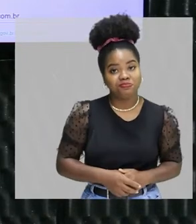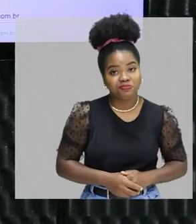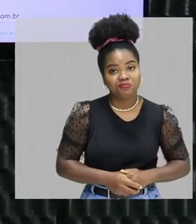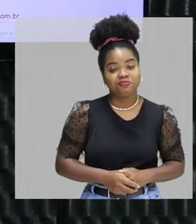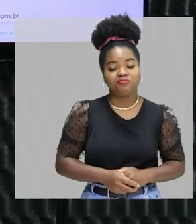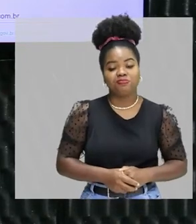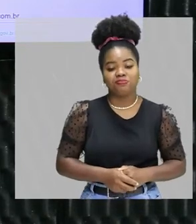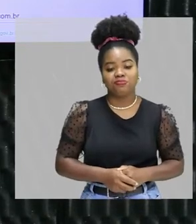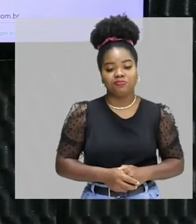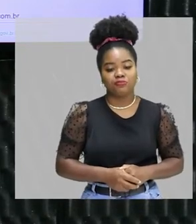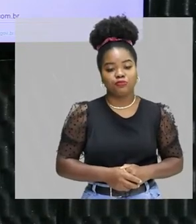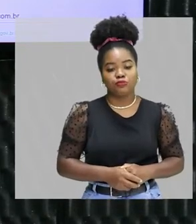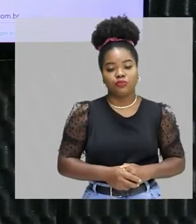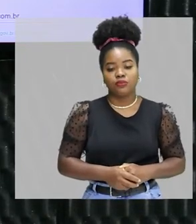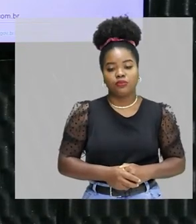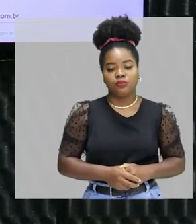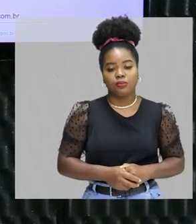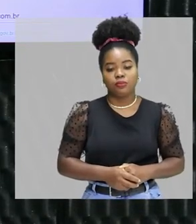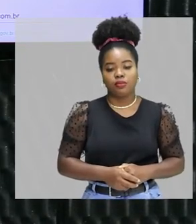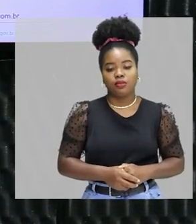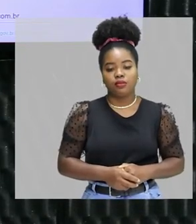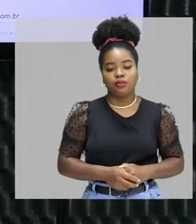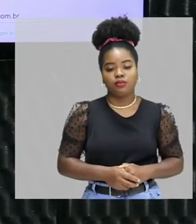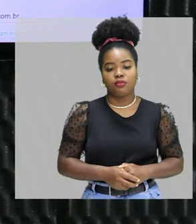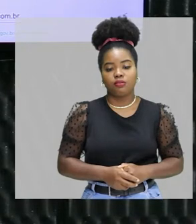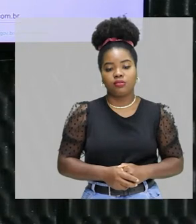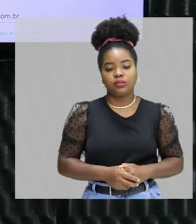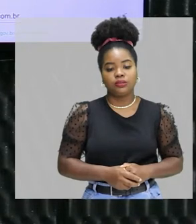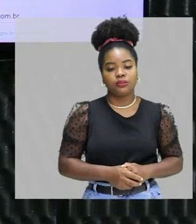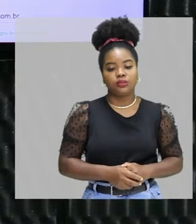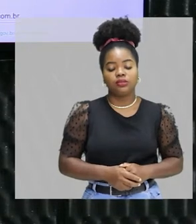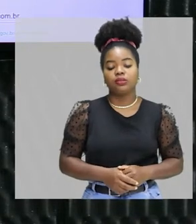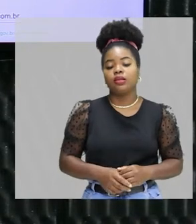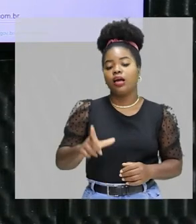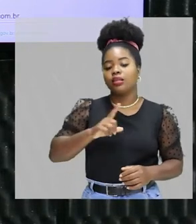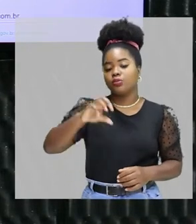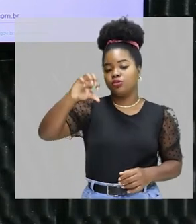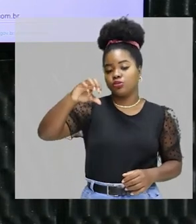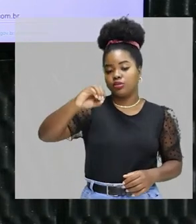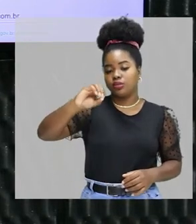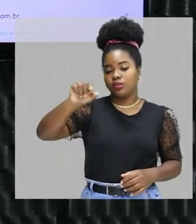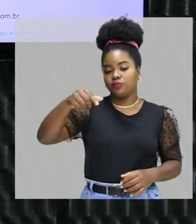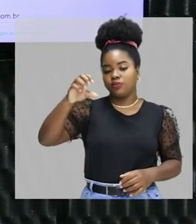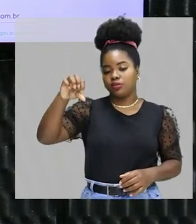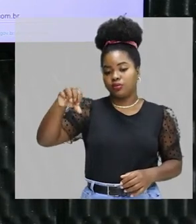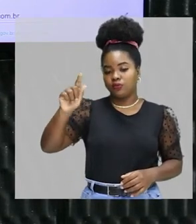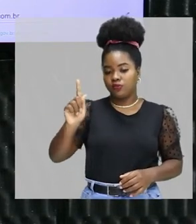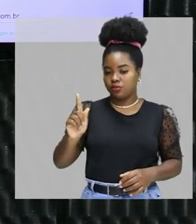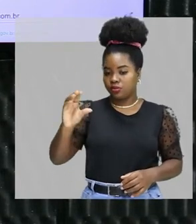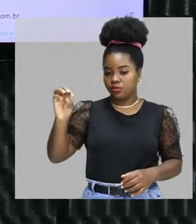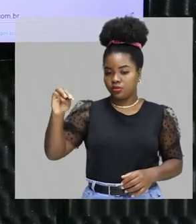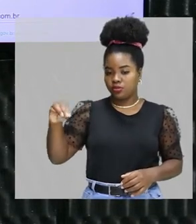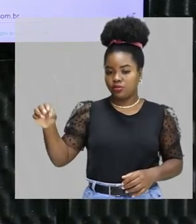devemos fazer. Tudo bem? A massa específica, 0,9 gramas por